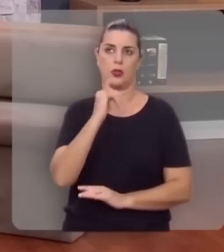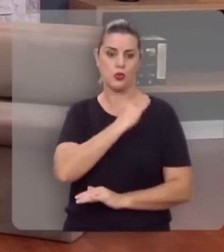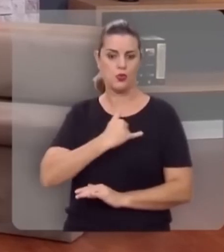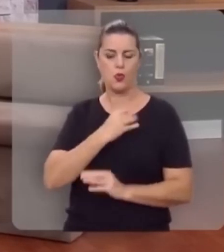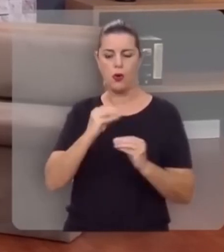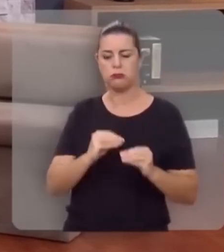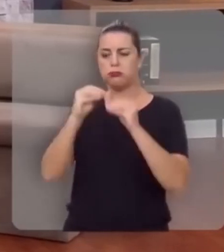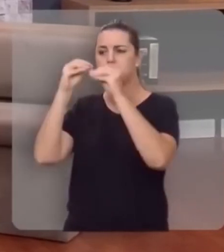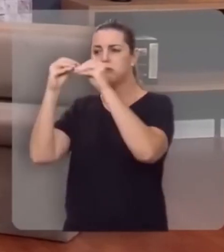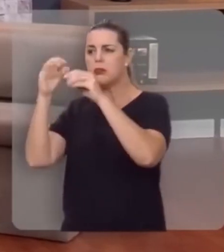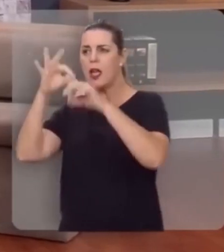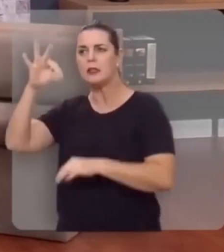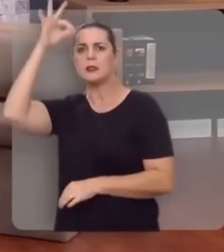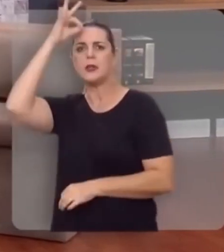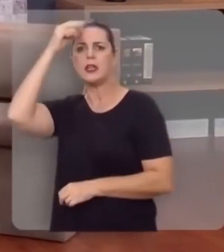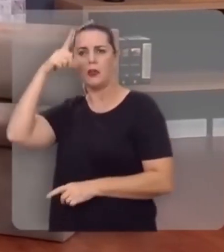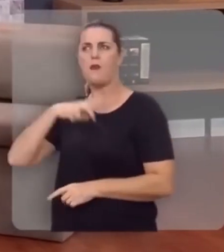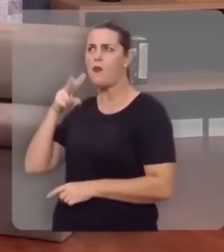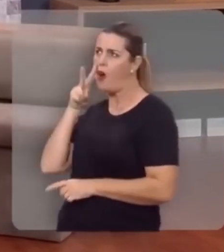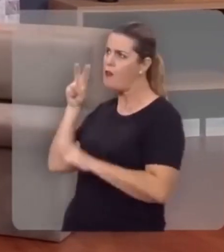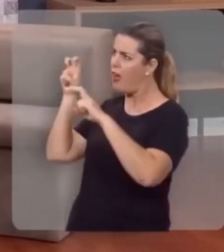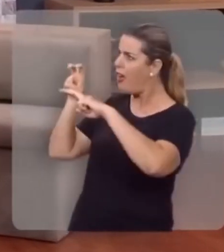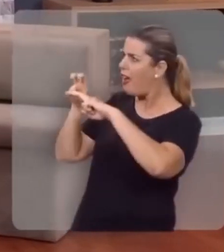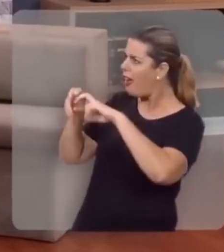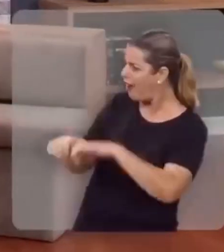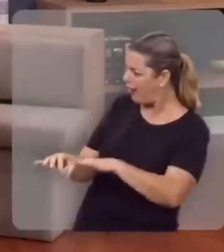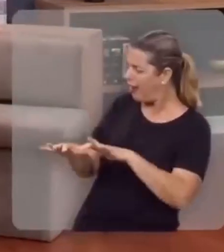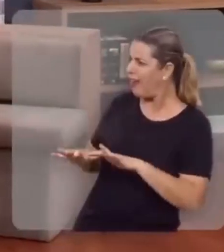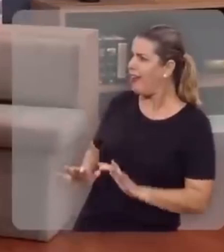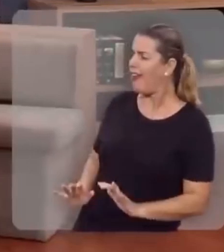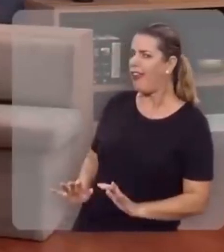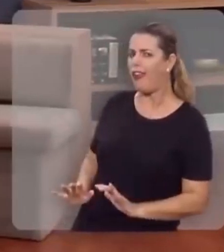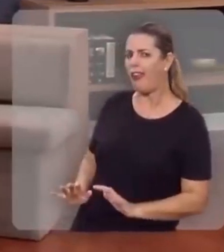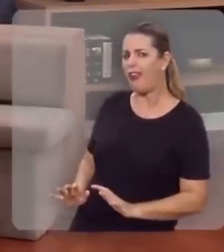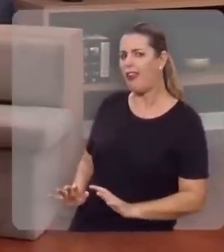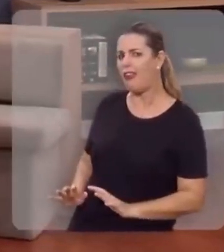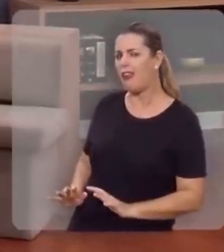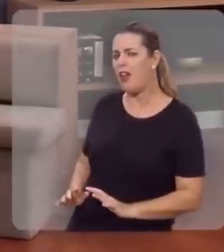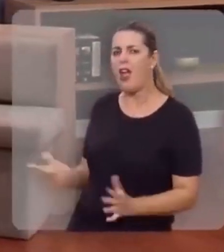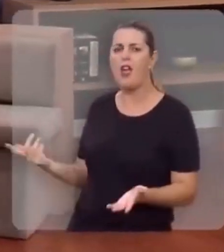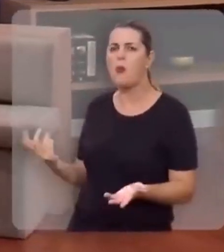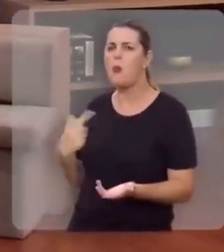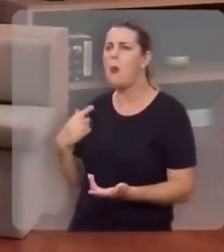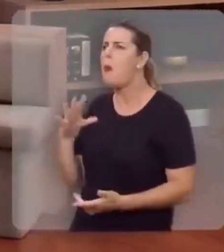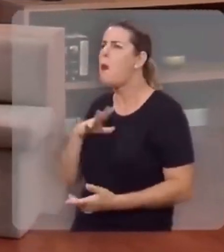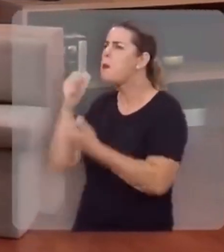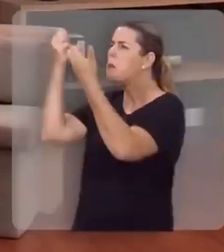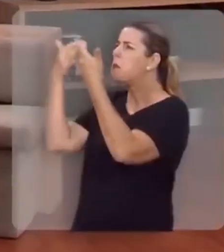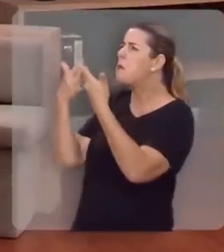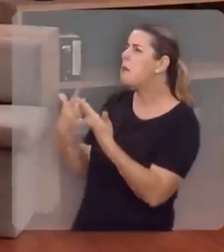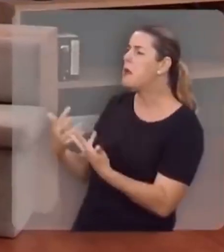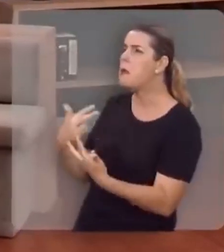espírito para o céu, ele vê um trono, e ele vê alguém assentado no trono, e ele nem sequer ousa